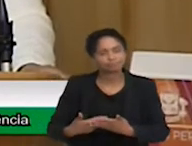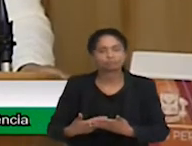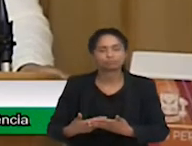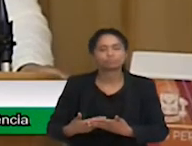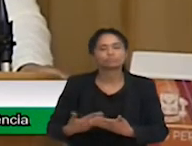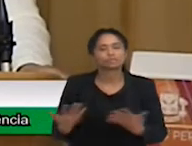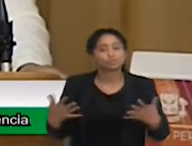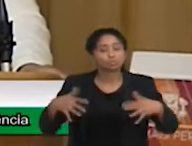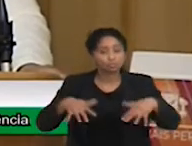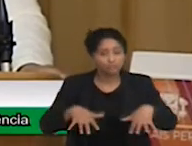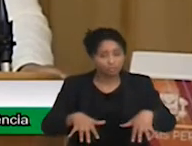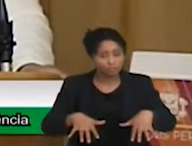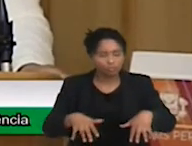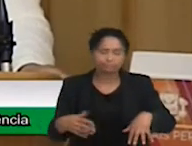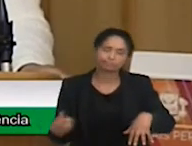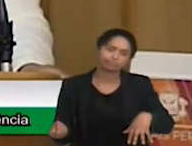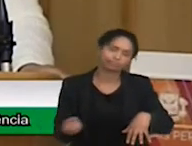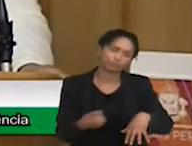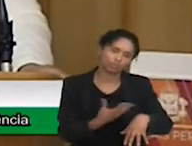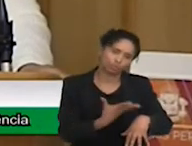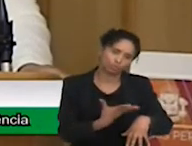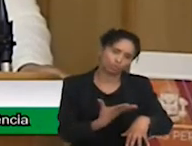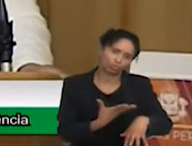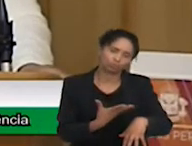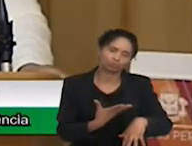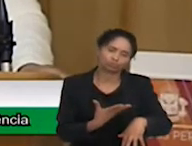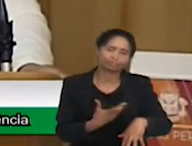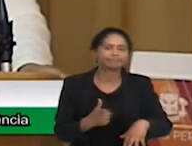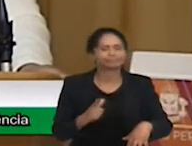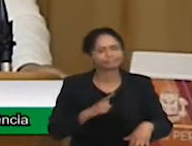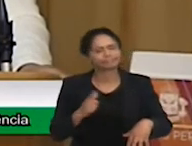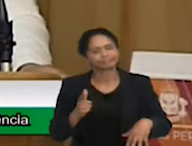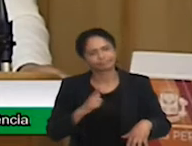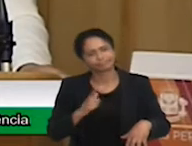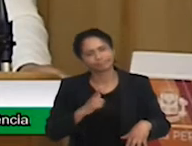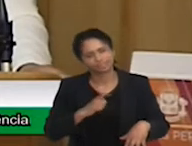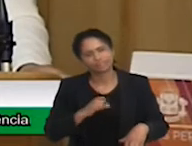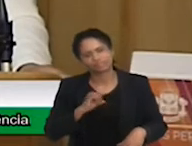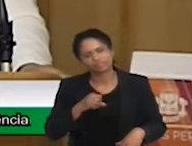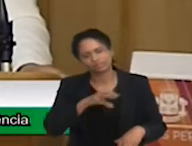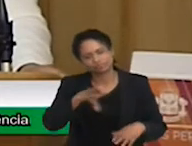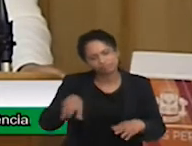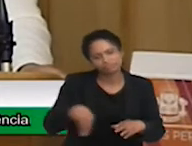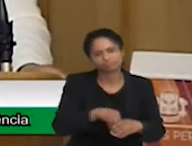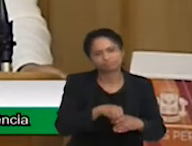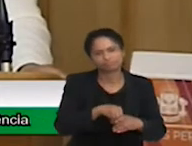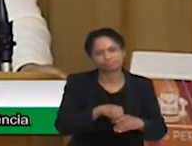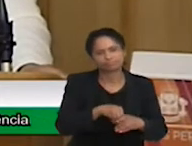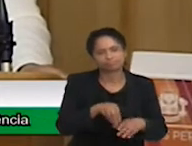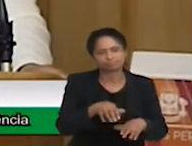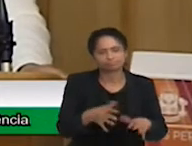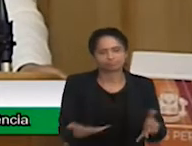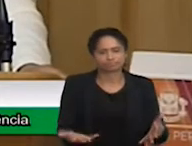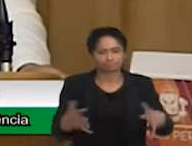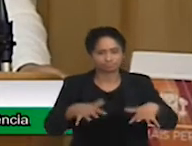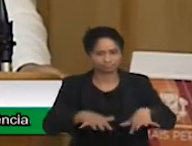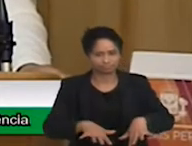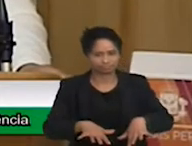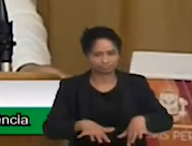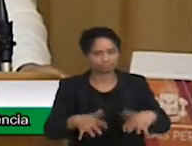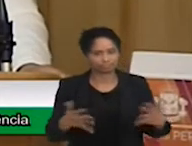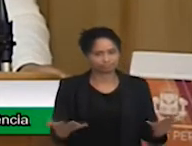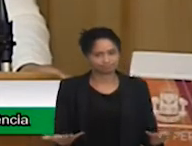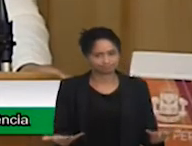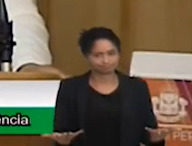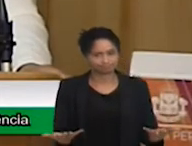Nós passamos pela integração, pela exclusão, e os professores não se prepararam para isso. Nas universidades,